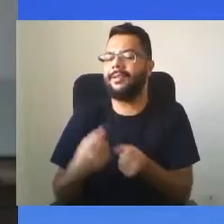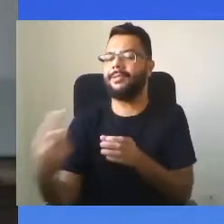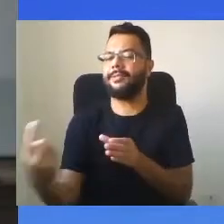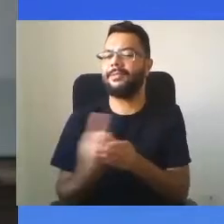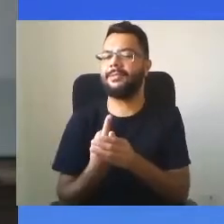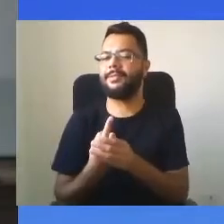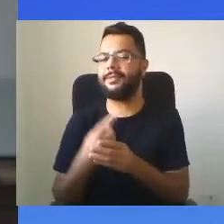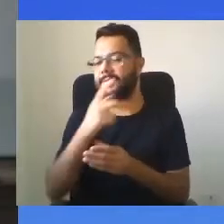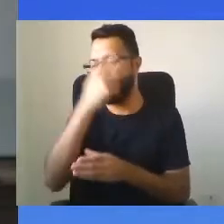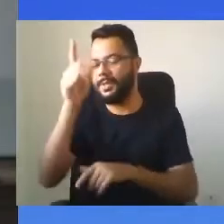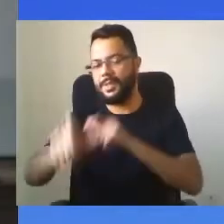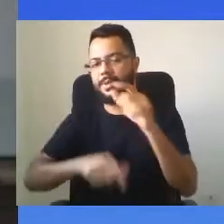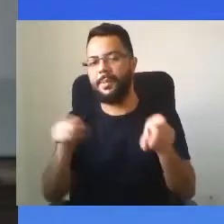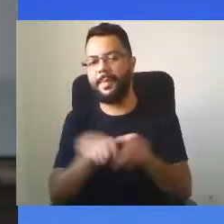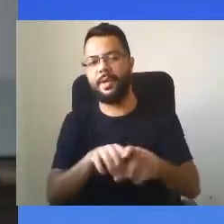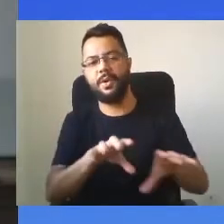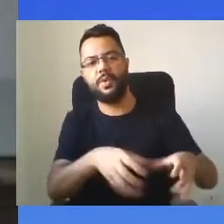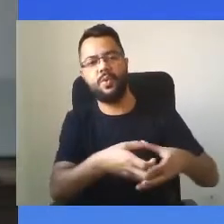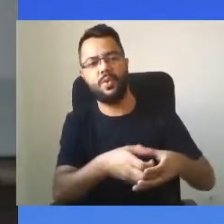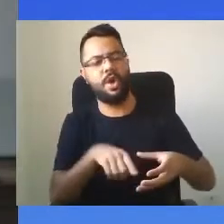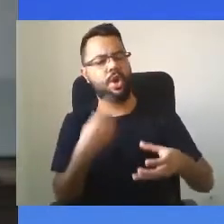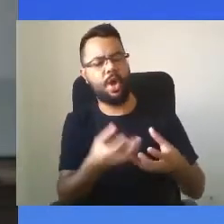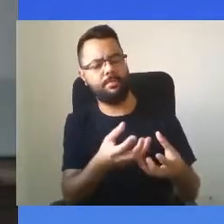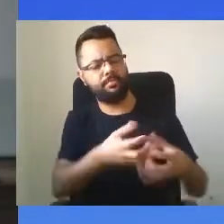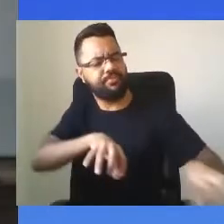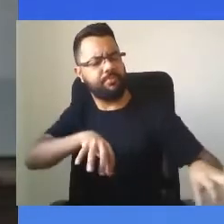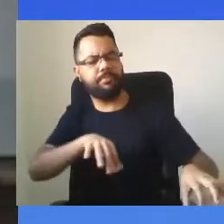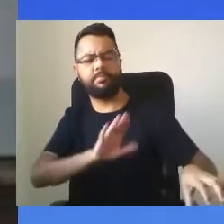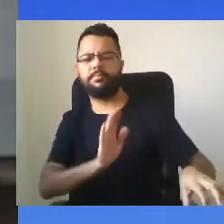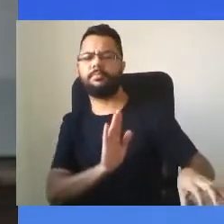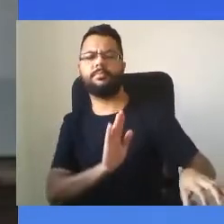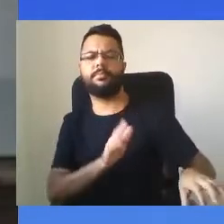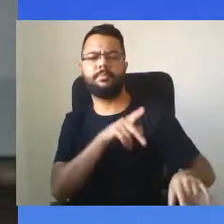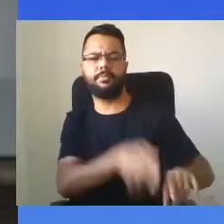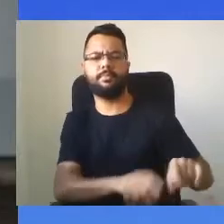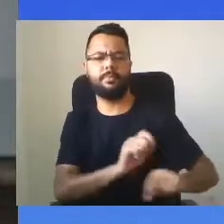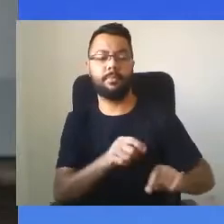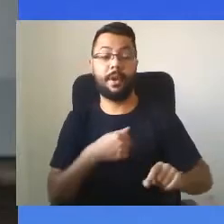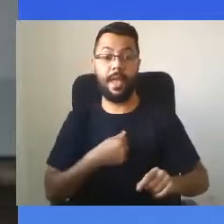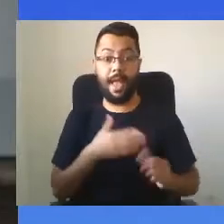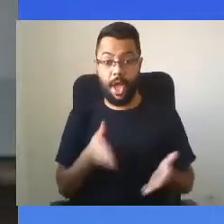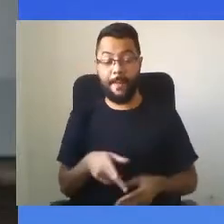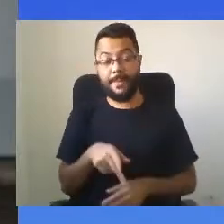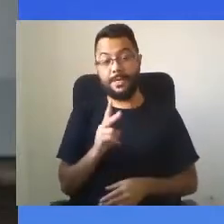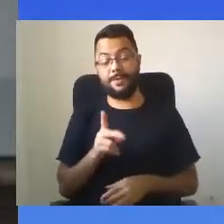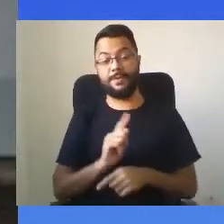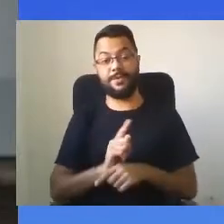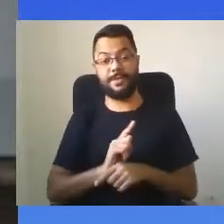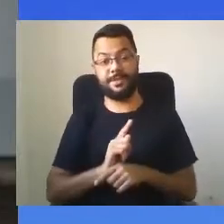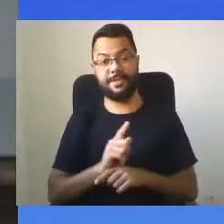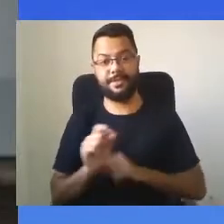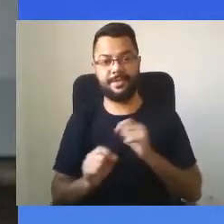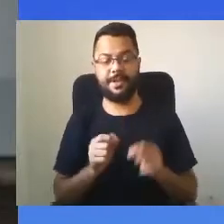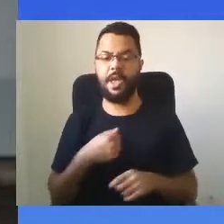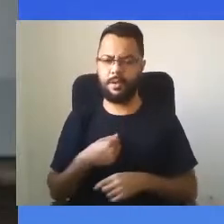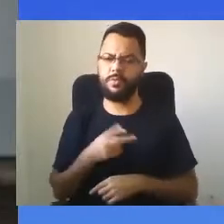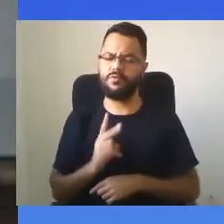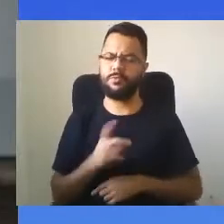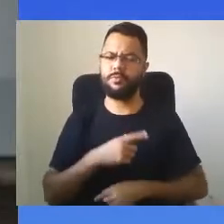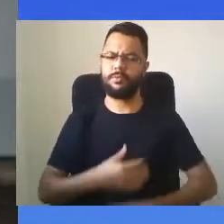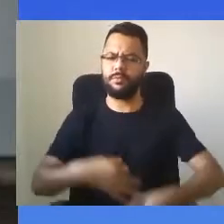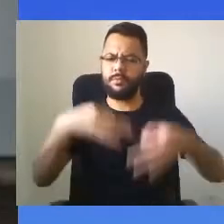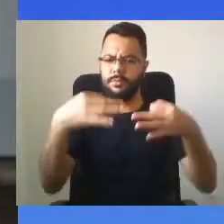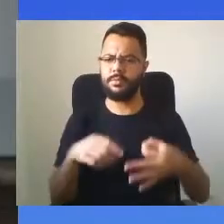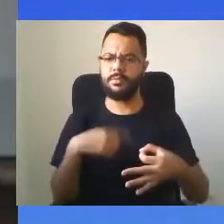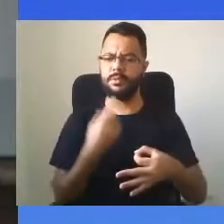e não estimulamos o rompimento. Nessa minha segunda gestão, continuo tendo a certeza que devemos